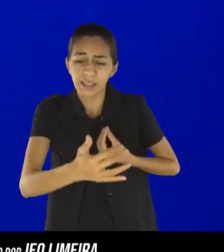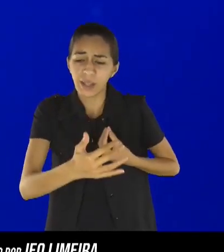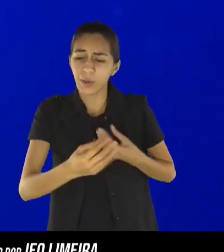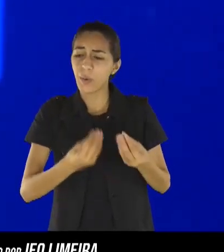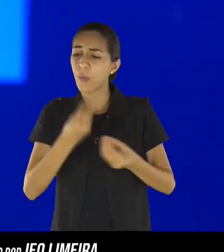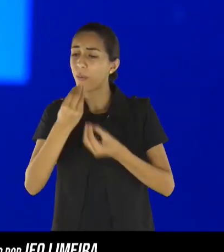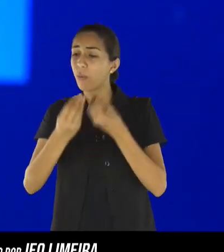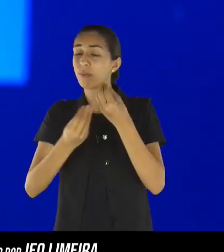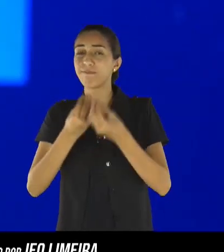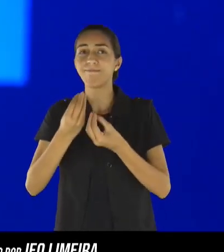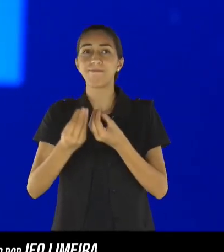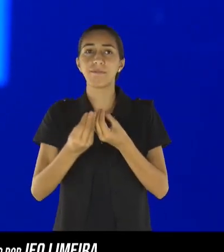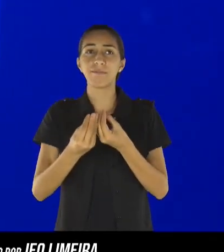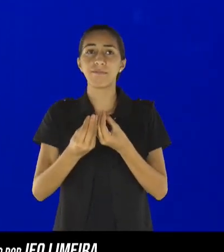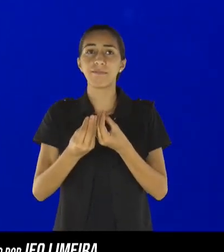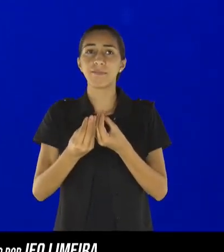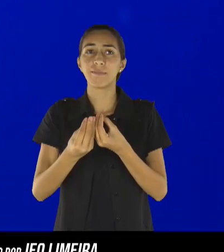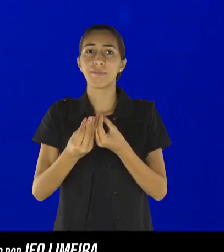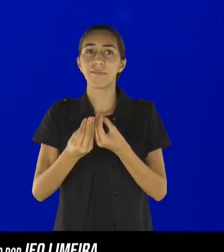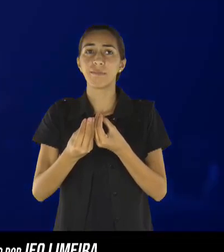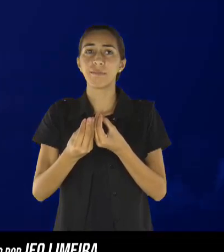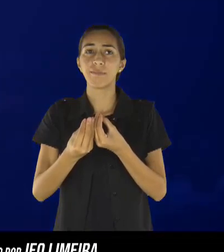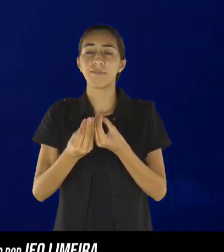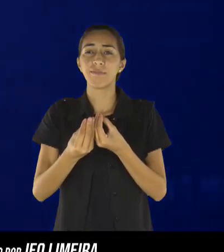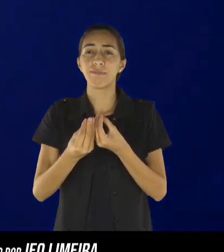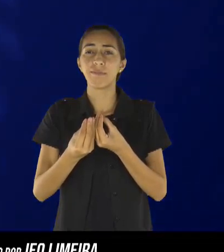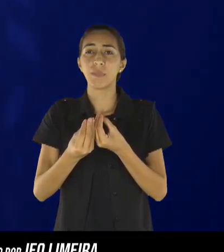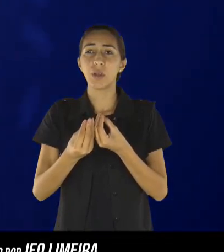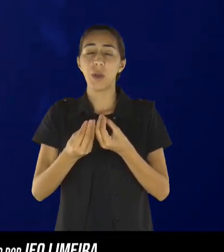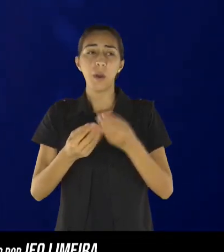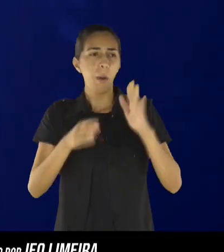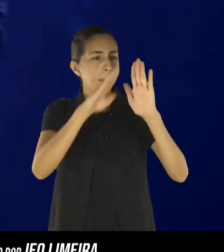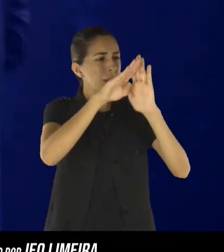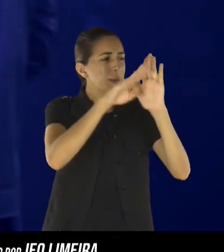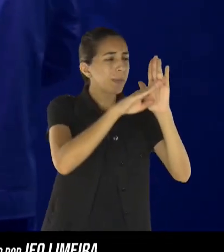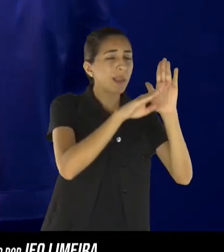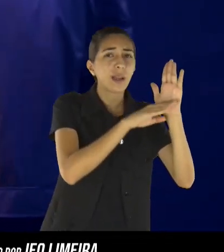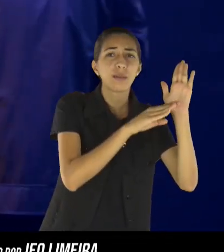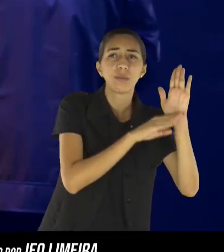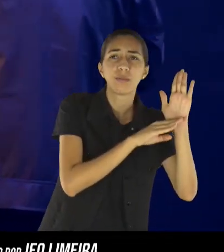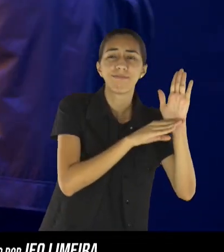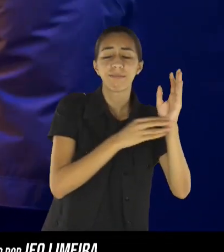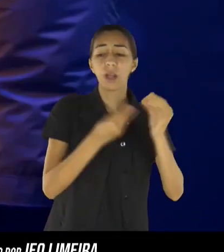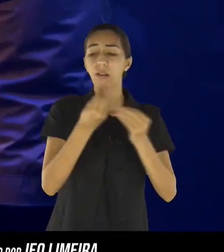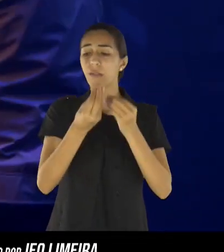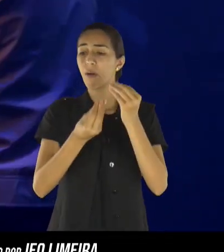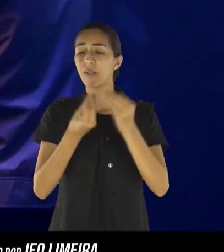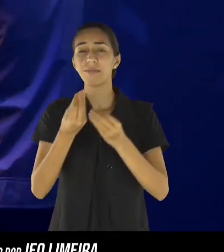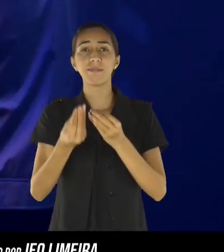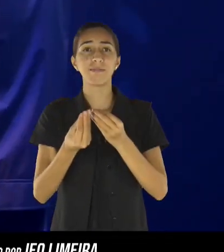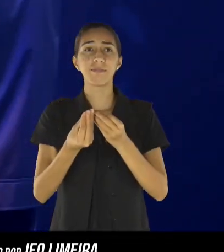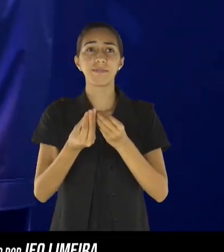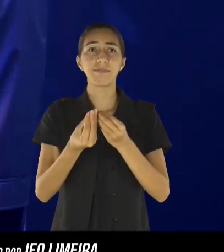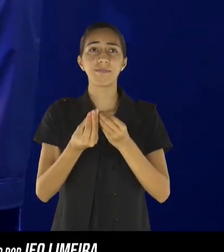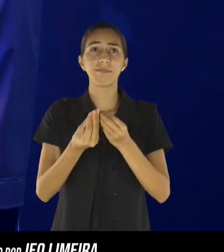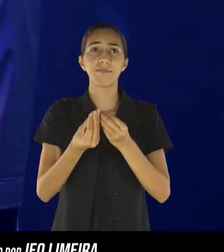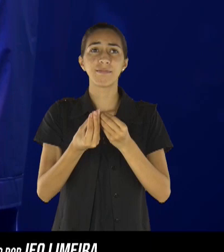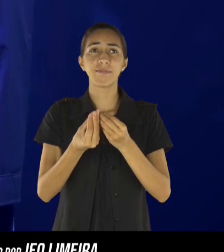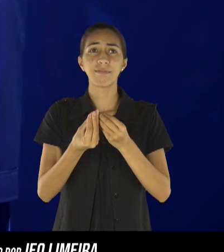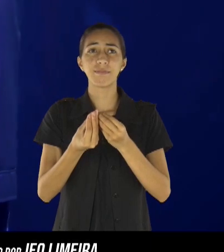Será que compensa eu ter os meus planos, eu ter meus ideais? Acho que vou desistir de tudo, porque,